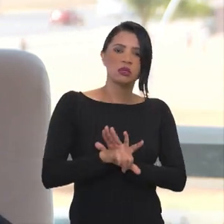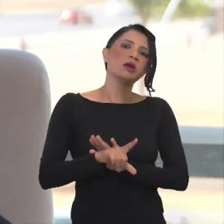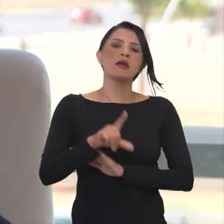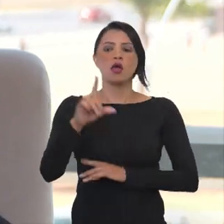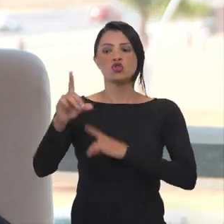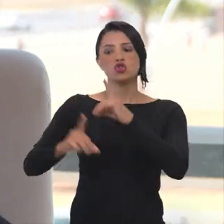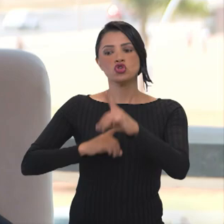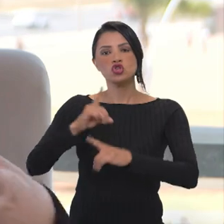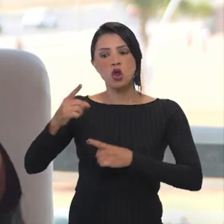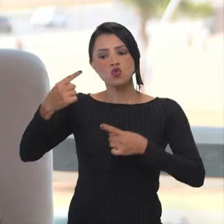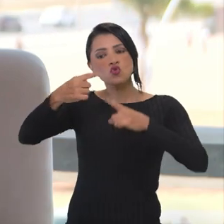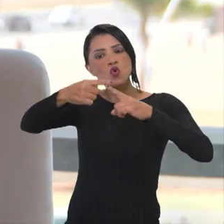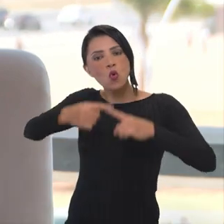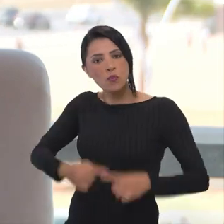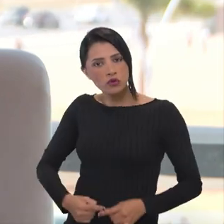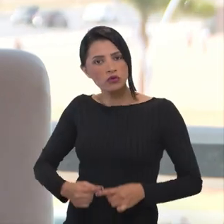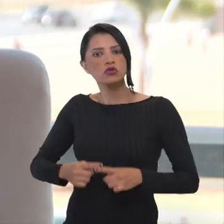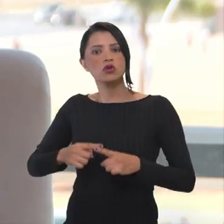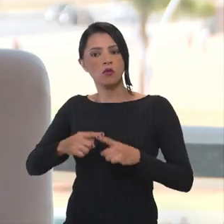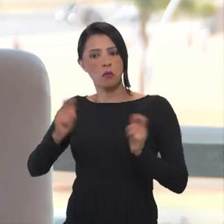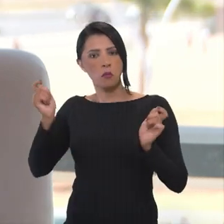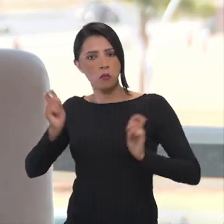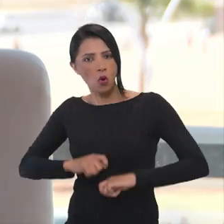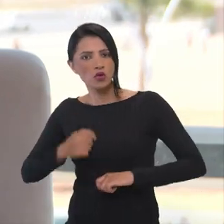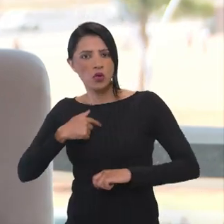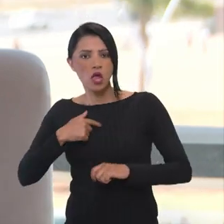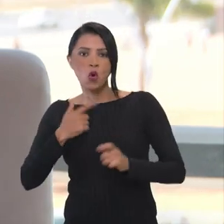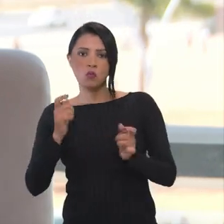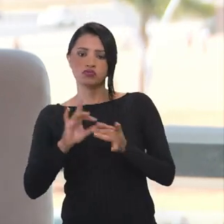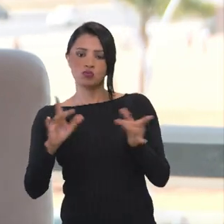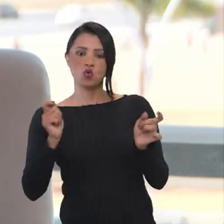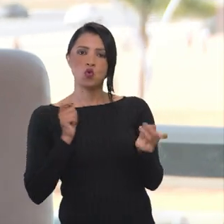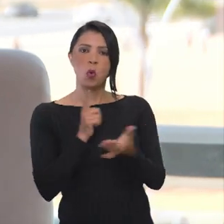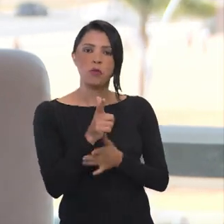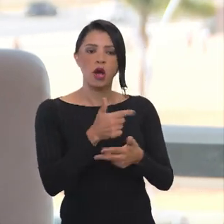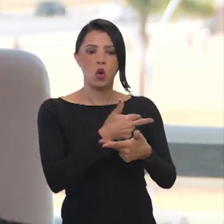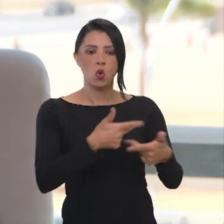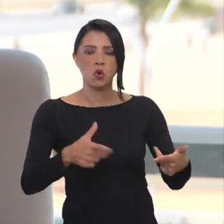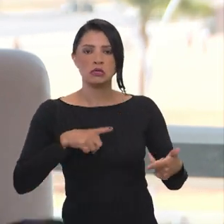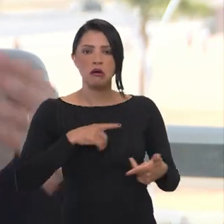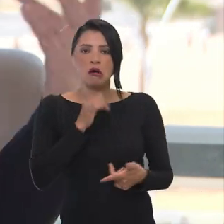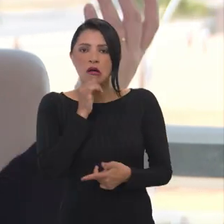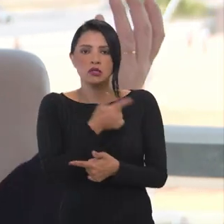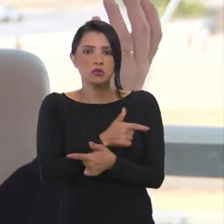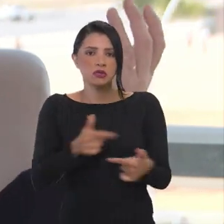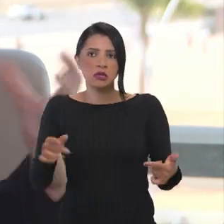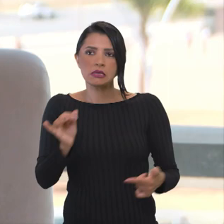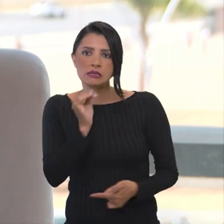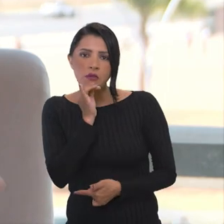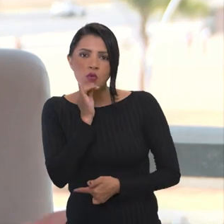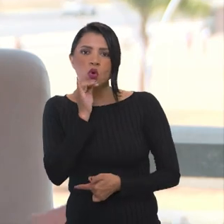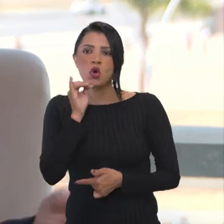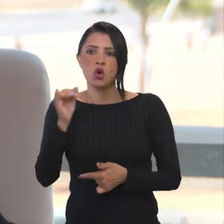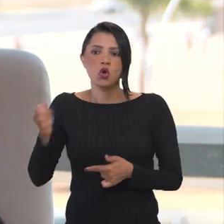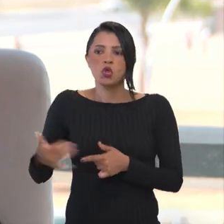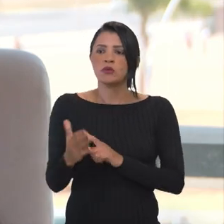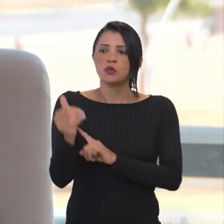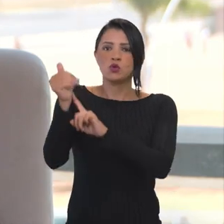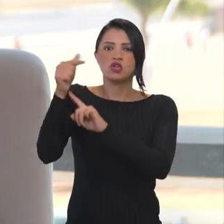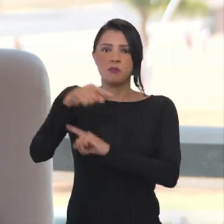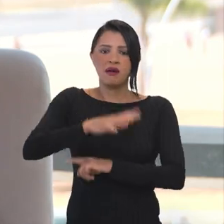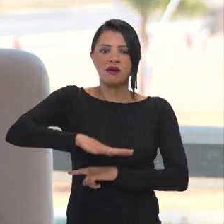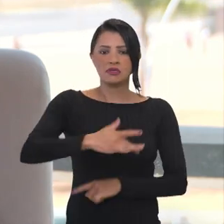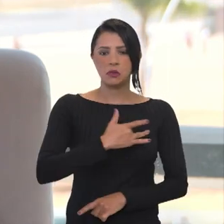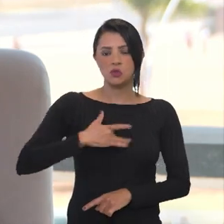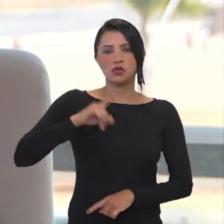diálogo competitivo, onde eu permito fazer a compra de algo que não existe. Ou seja, comprar uma inovação que, por exemplo, para a da saúde é